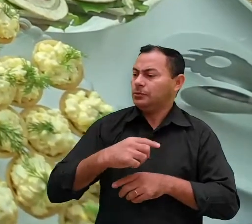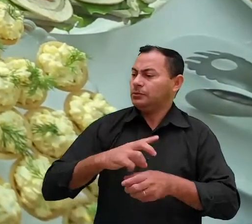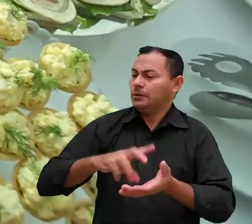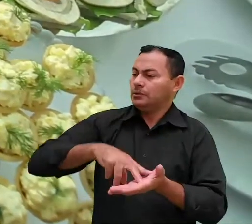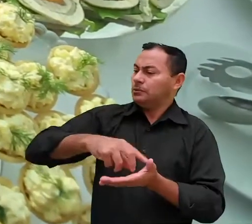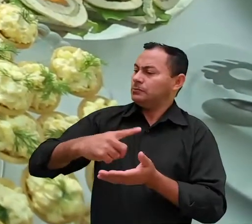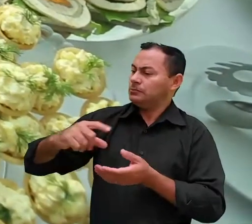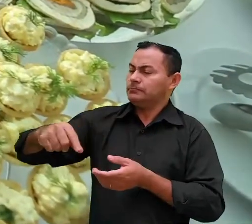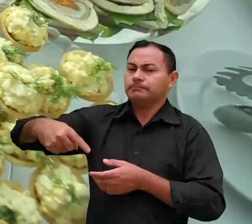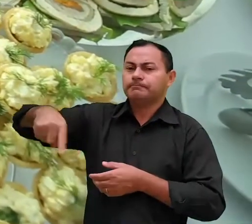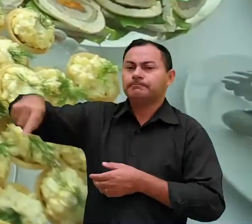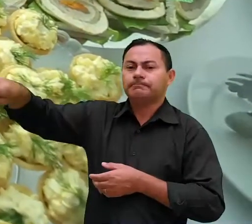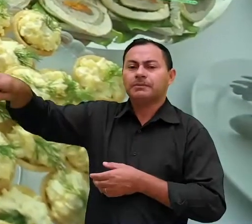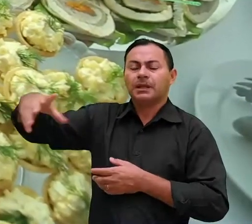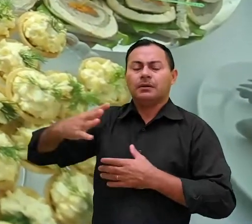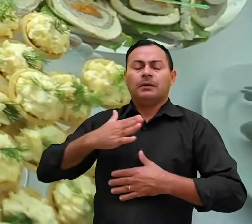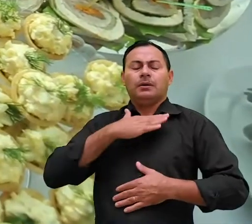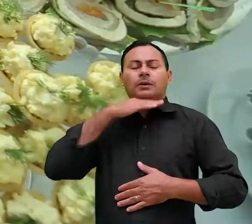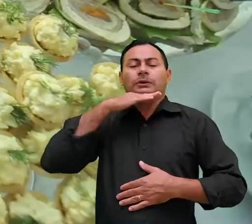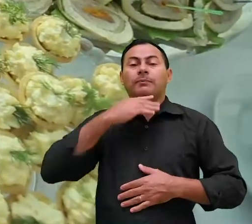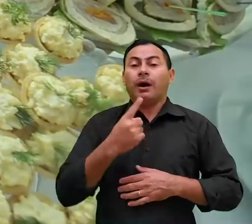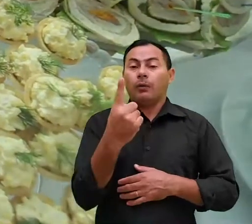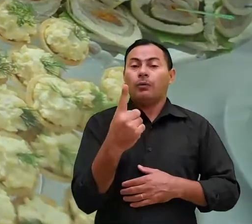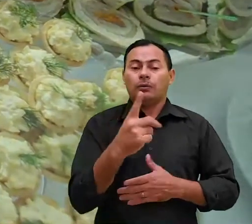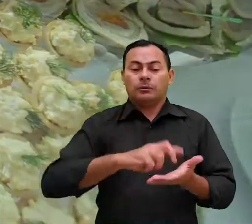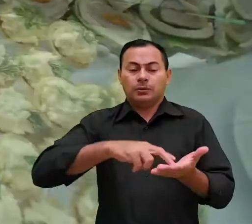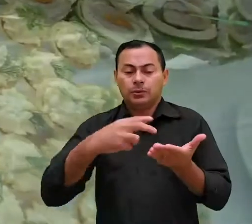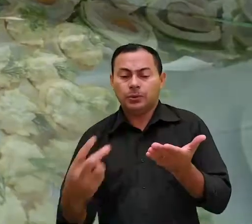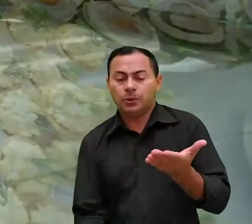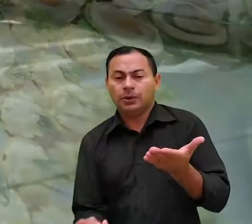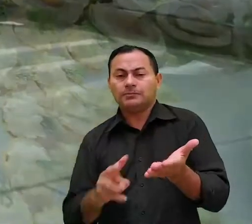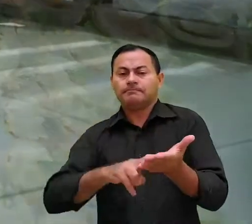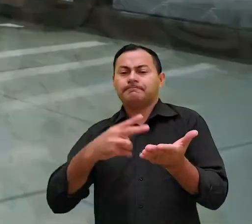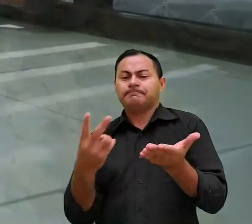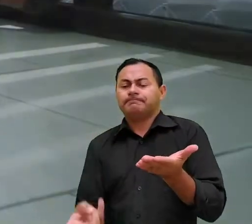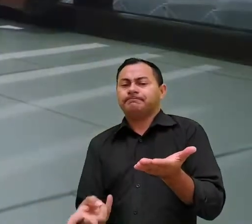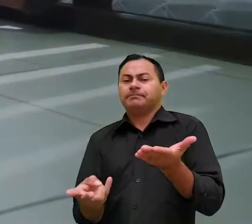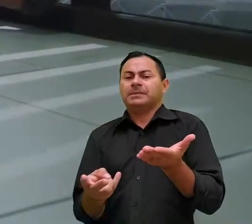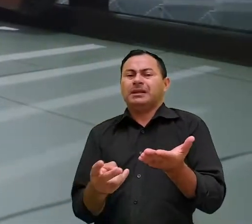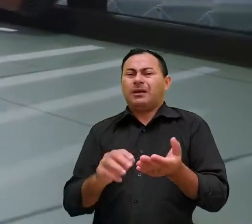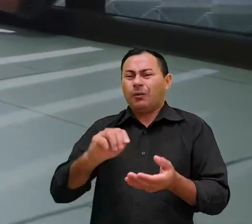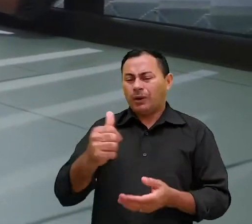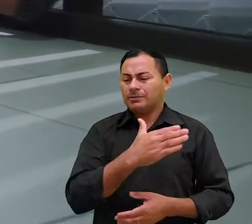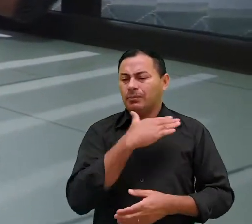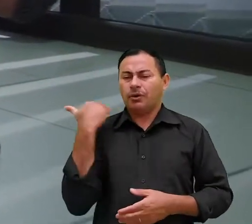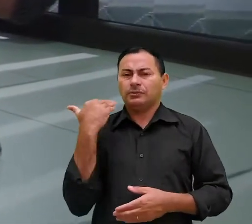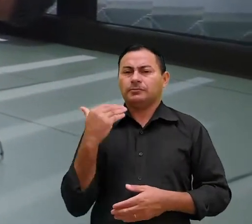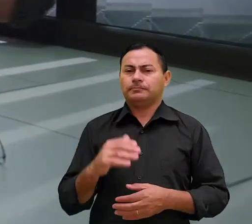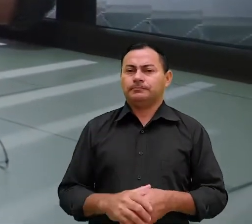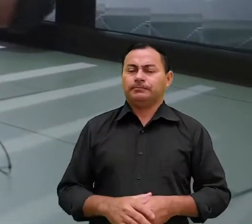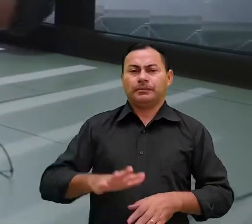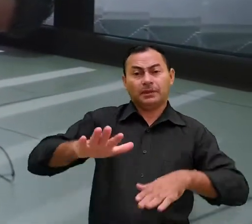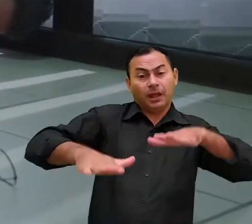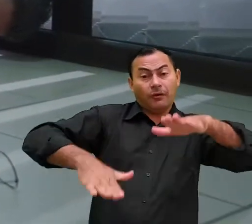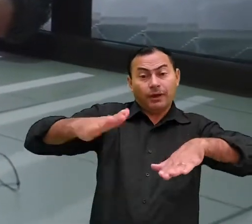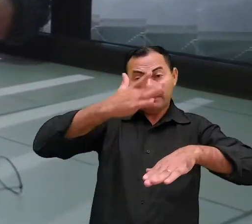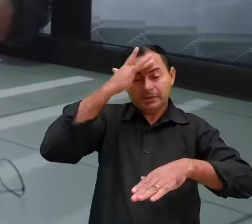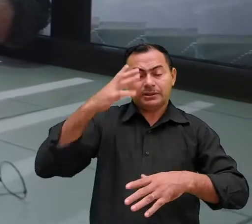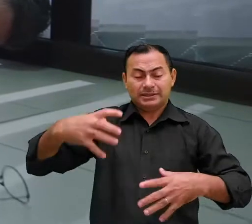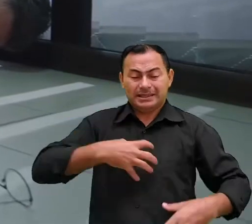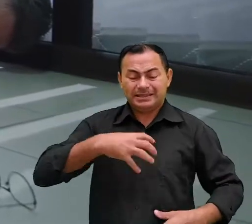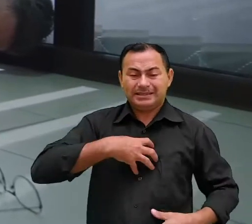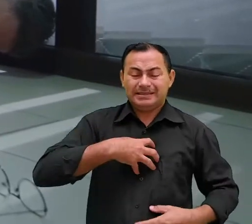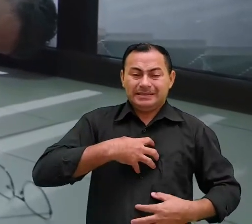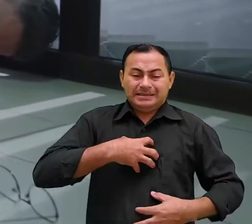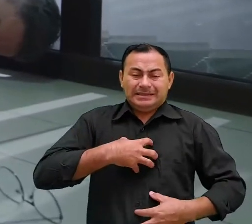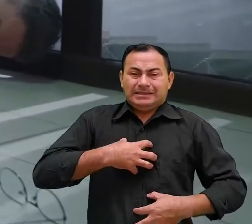saem da mesa nutridas e satisfeitas mas um cai no chão e está quase morto talvez a pessoa